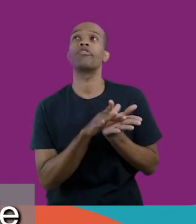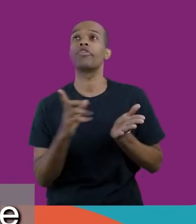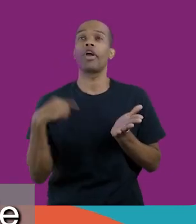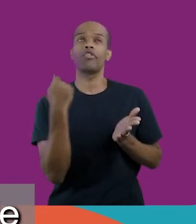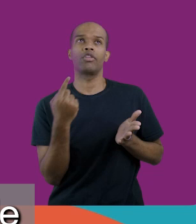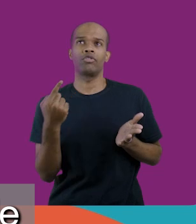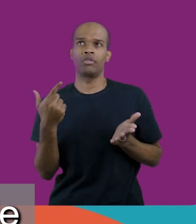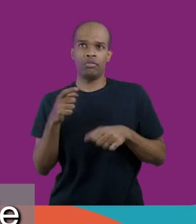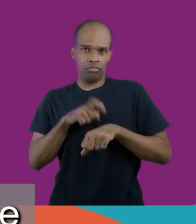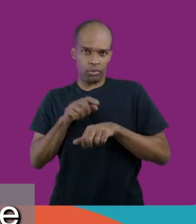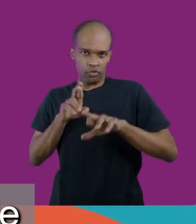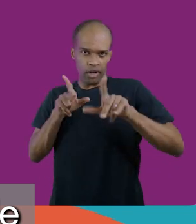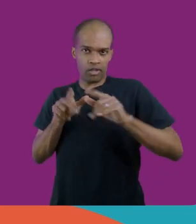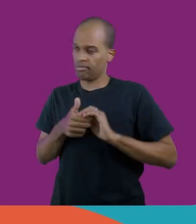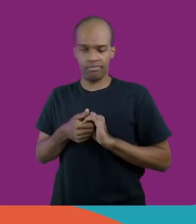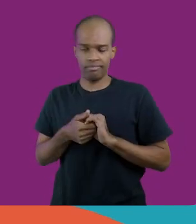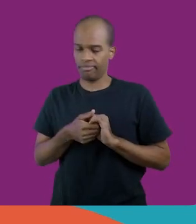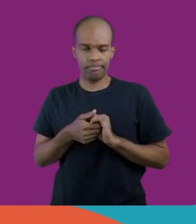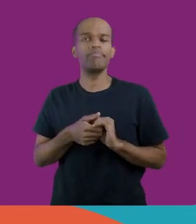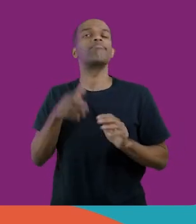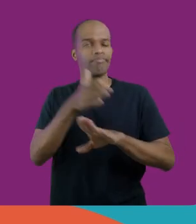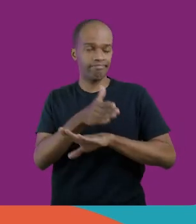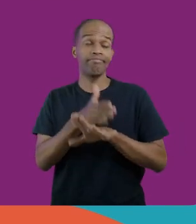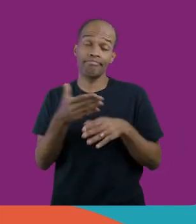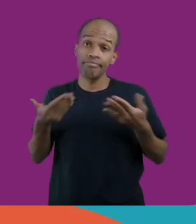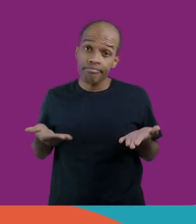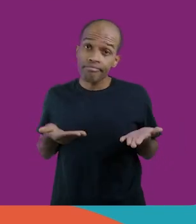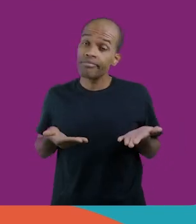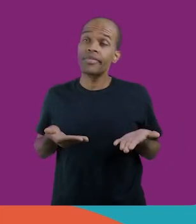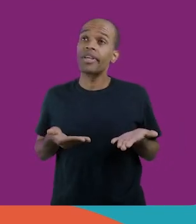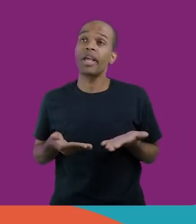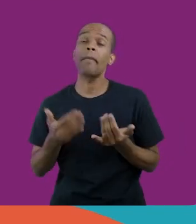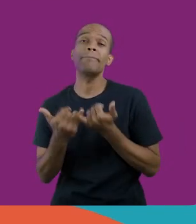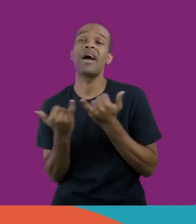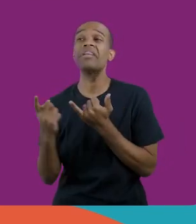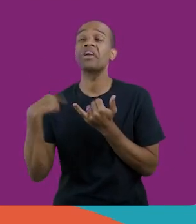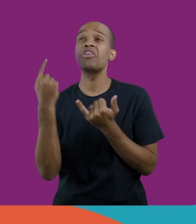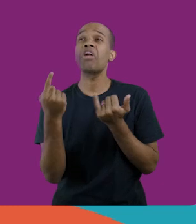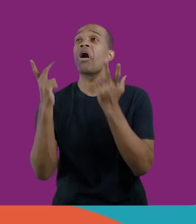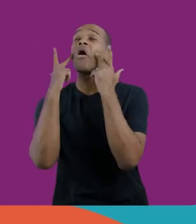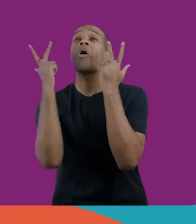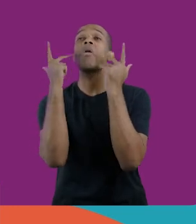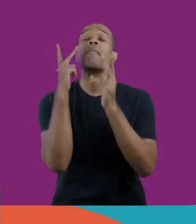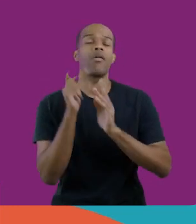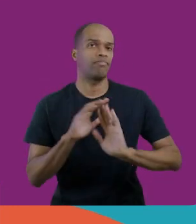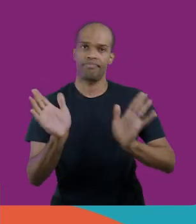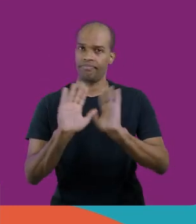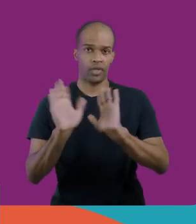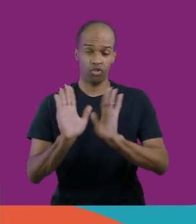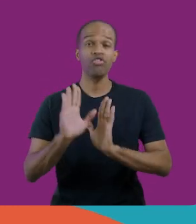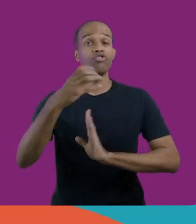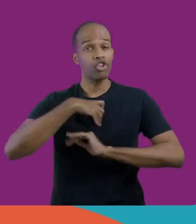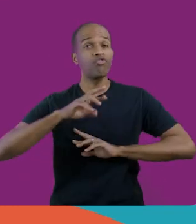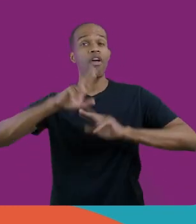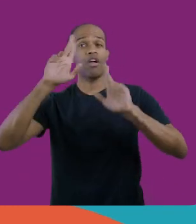estamos nesse tempo de adversidade e continuar como se a gente estivesse na normalidade. Não, estamos numa